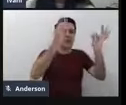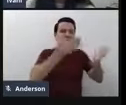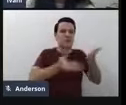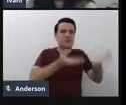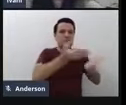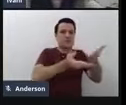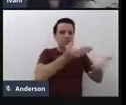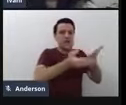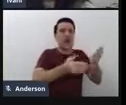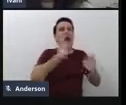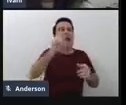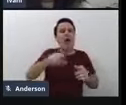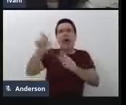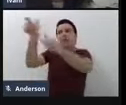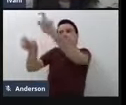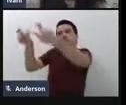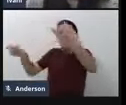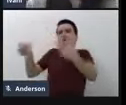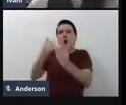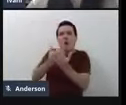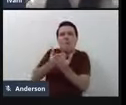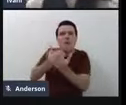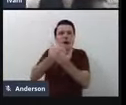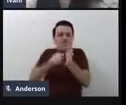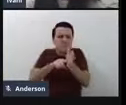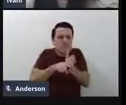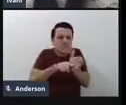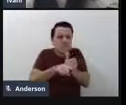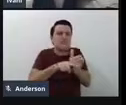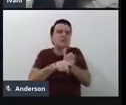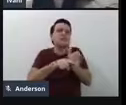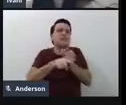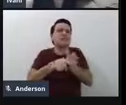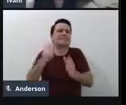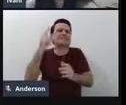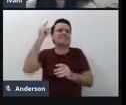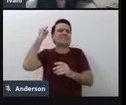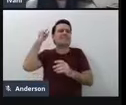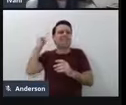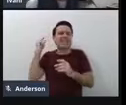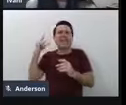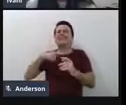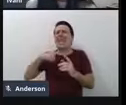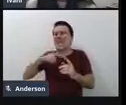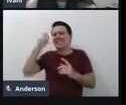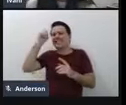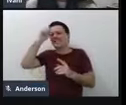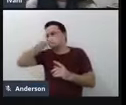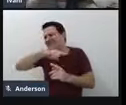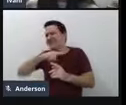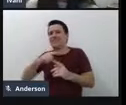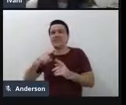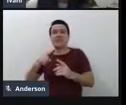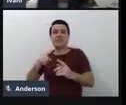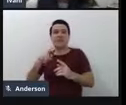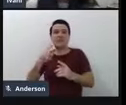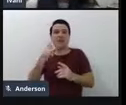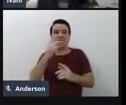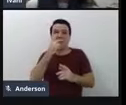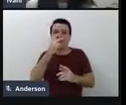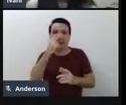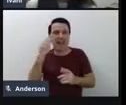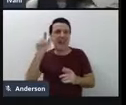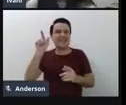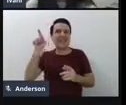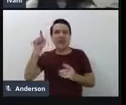aquelas que realmente fomentaram a pesquisa, lá no início, quando era difícil fazer, né, abriram a picada,